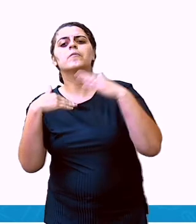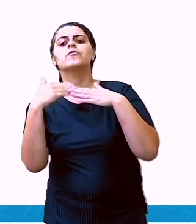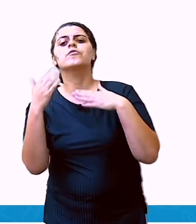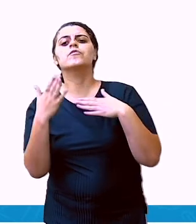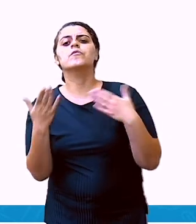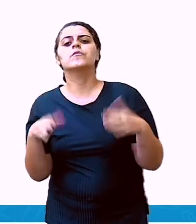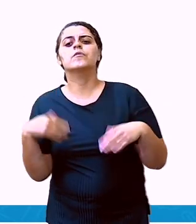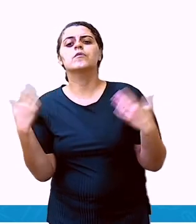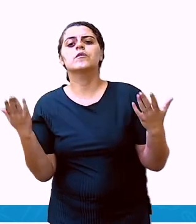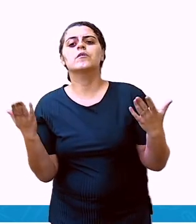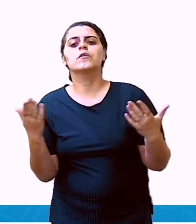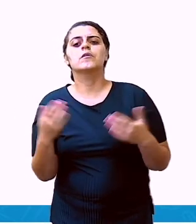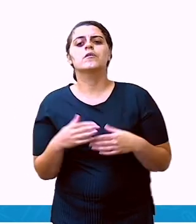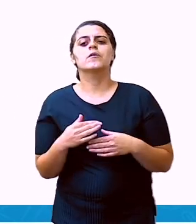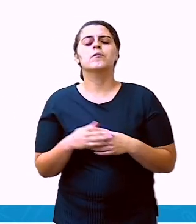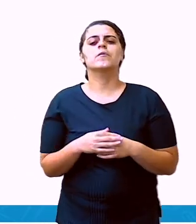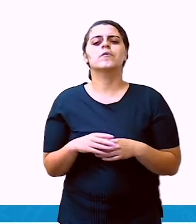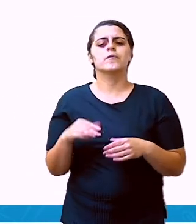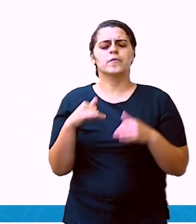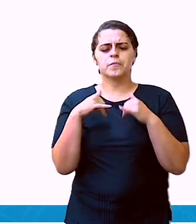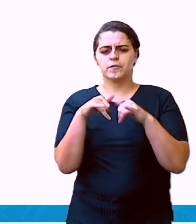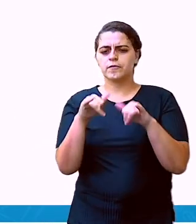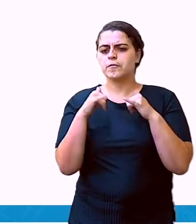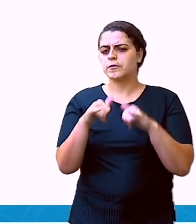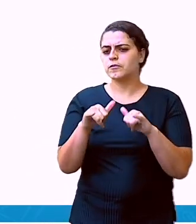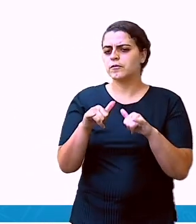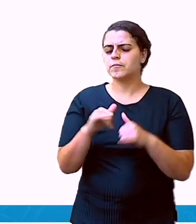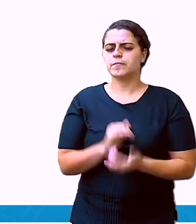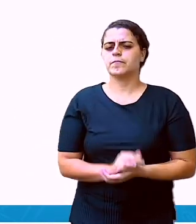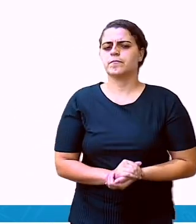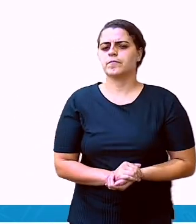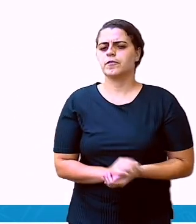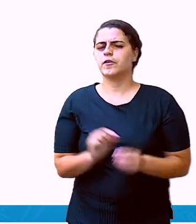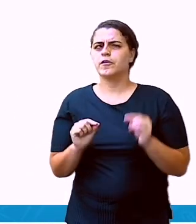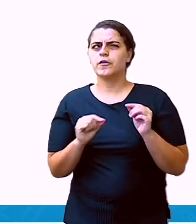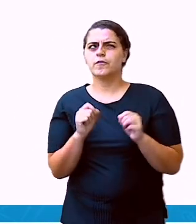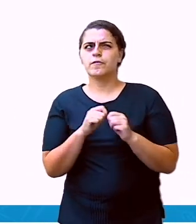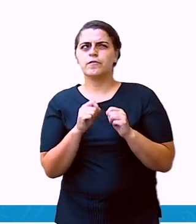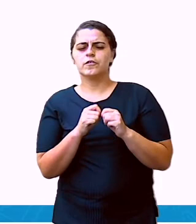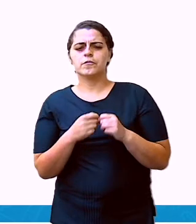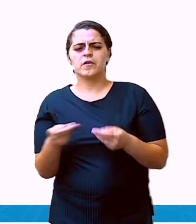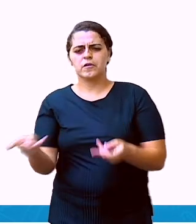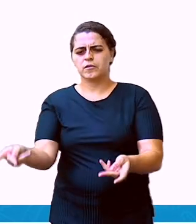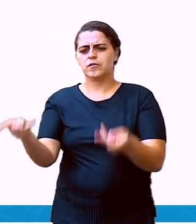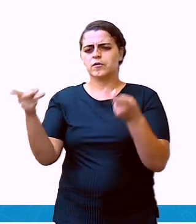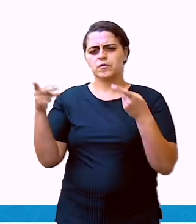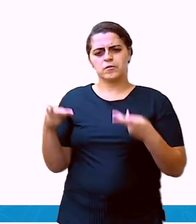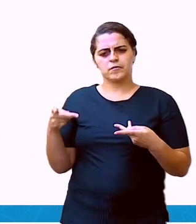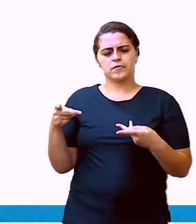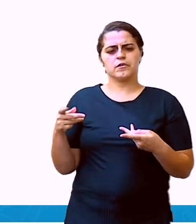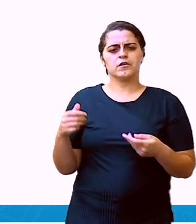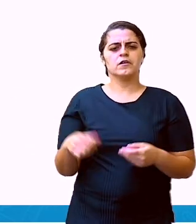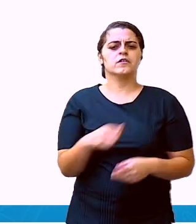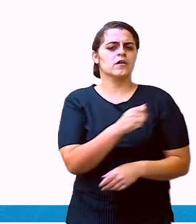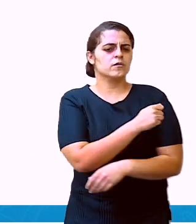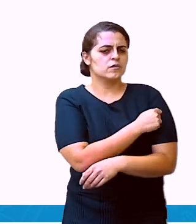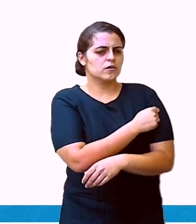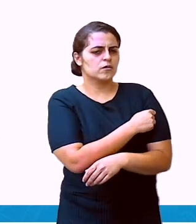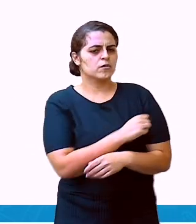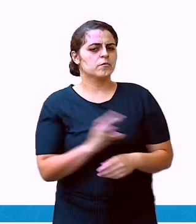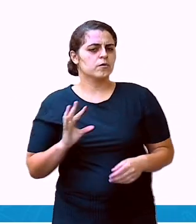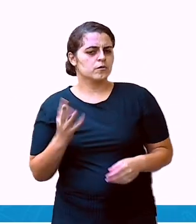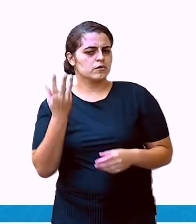que eu fiz o bilhete para dar um recado? Será que eu fiz para convidar os alunos para um evento?